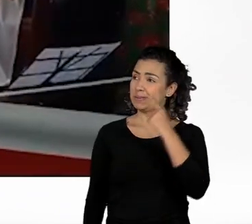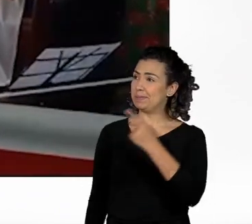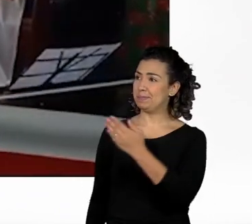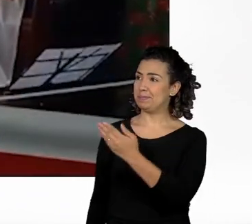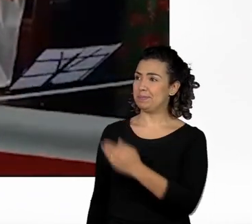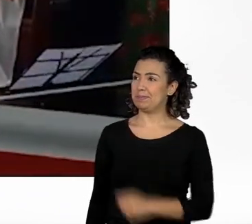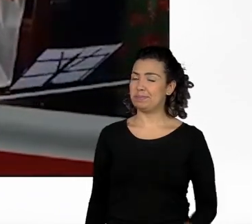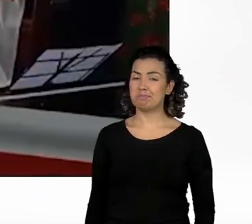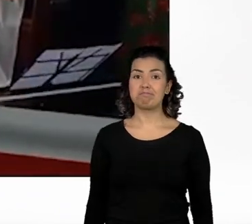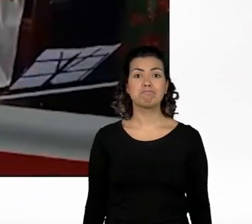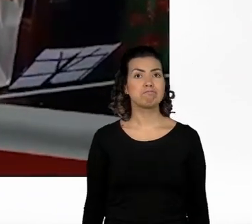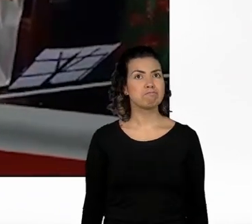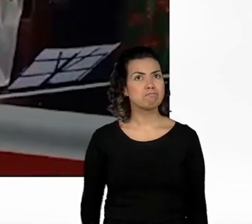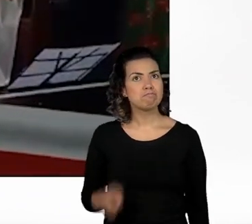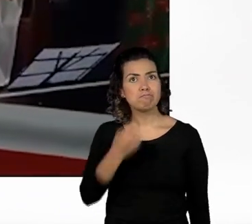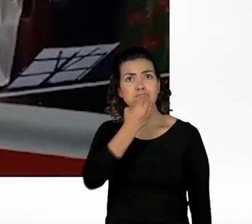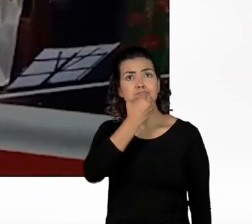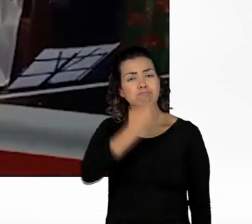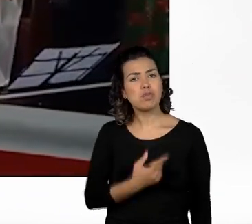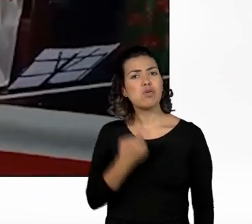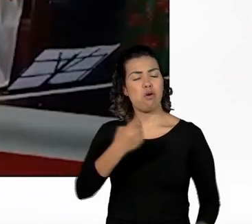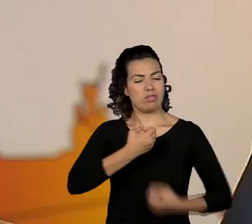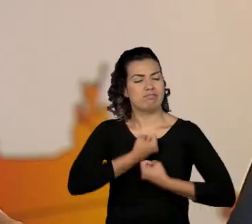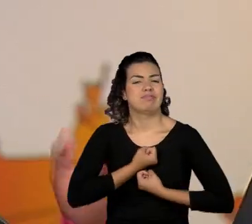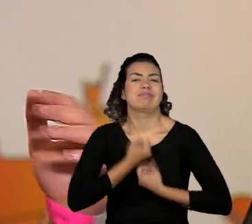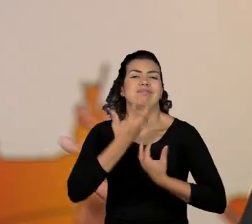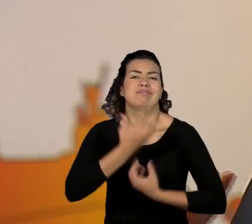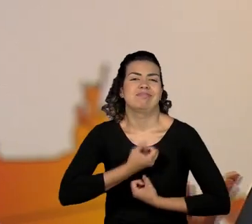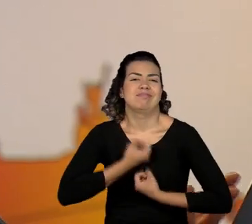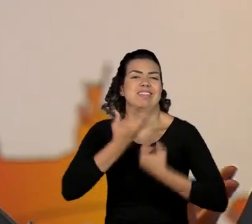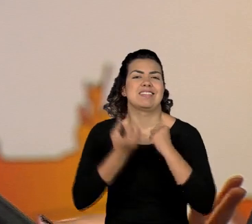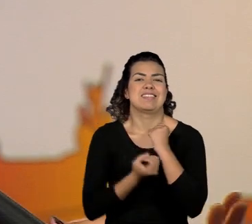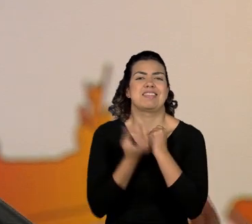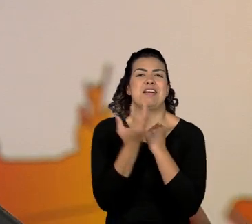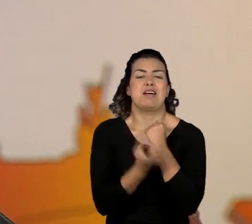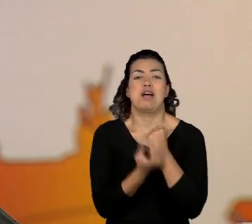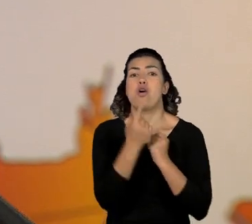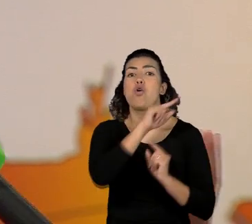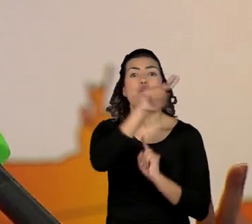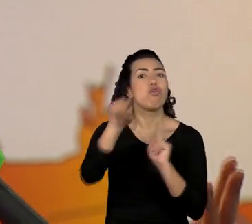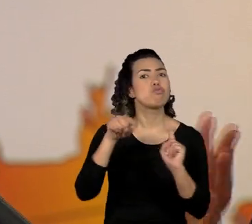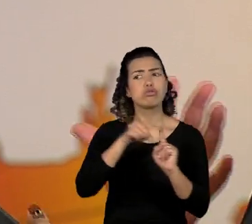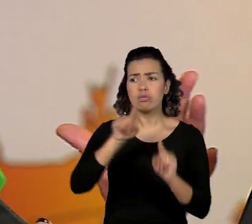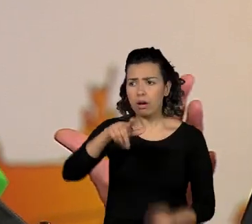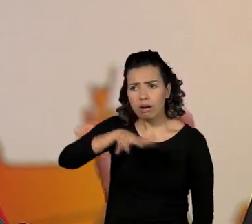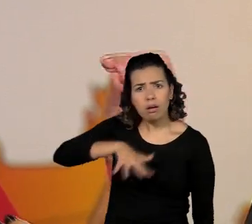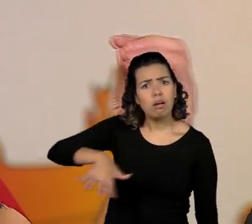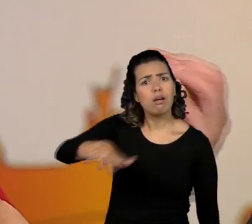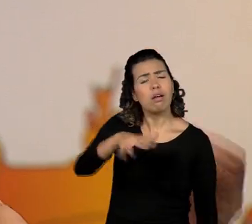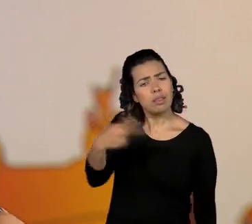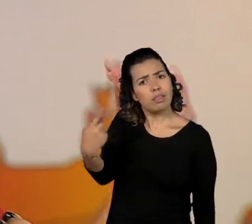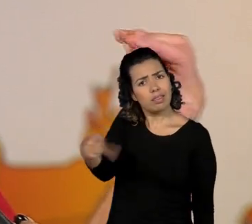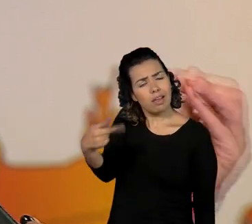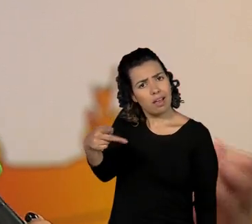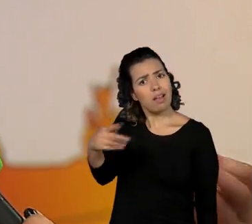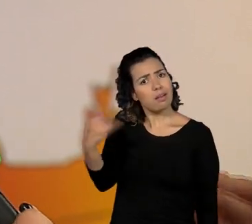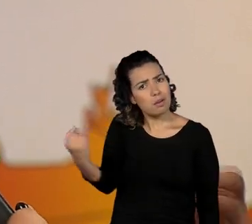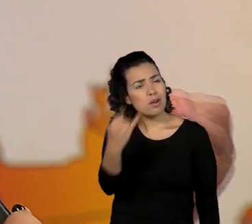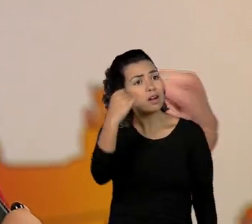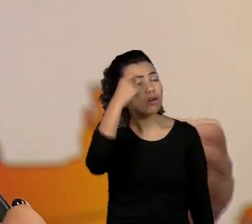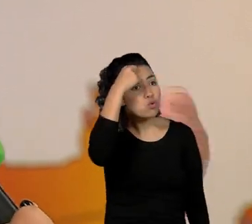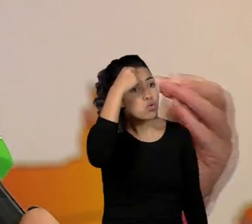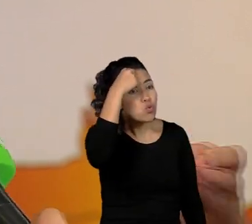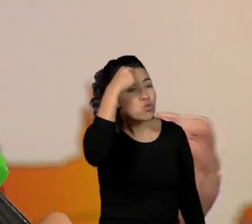O Sarau do Seu Camilo é um projeto voltado para a comunidade, para promover a ocupação cultural